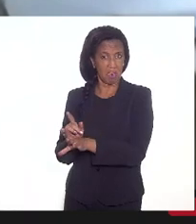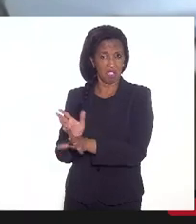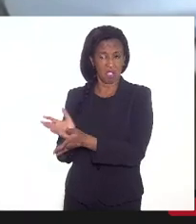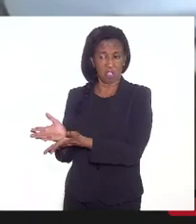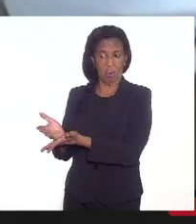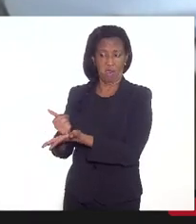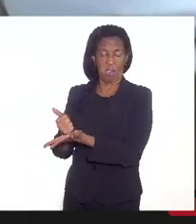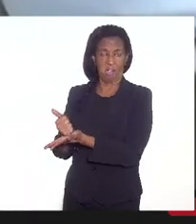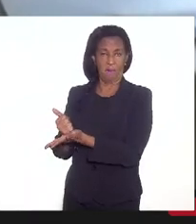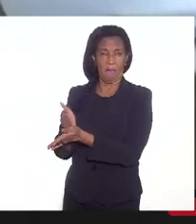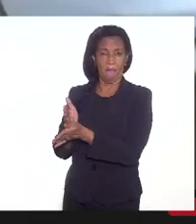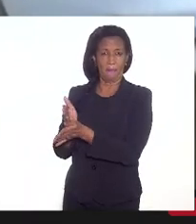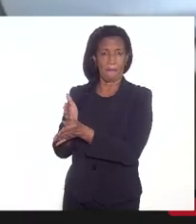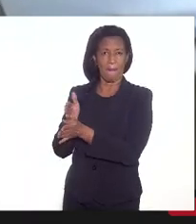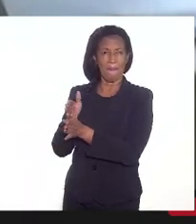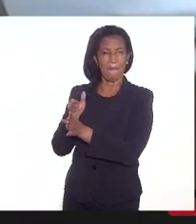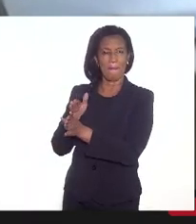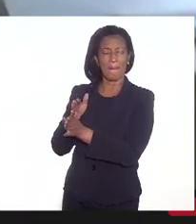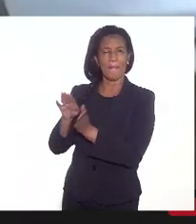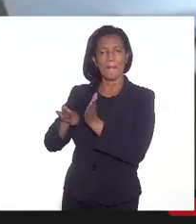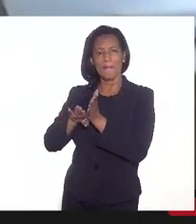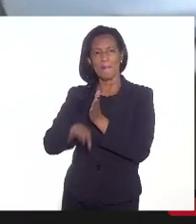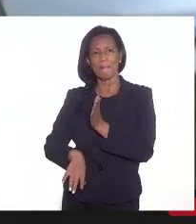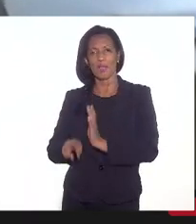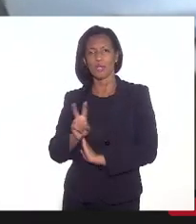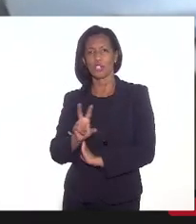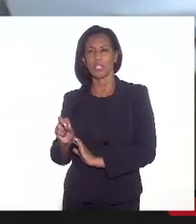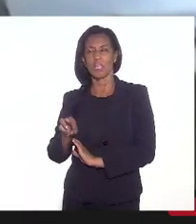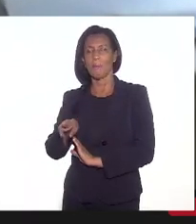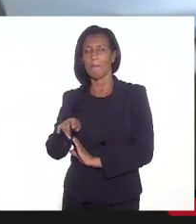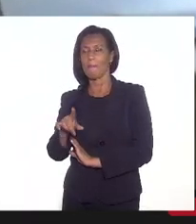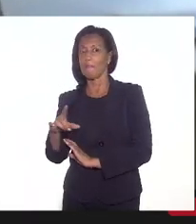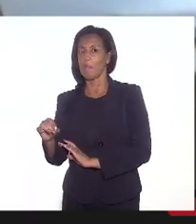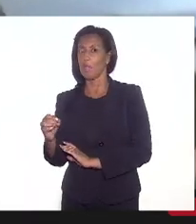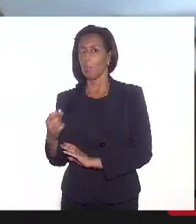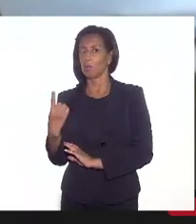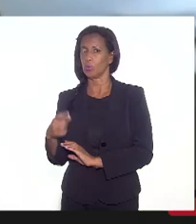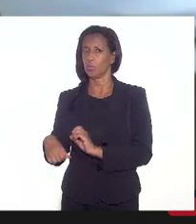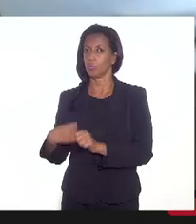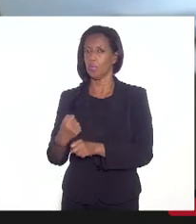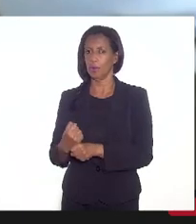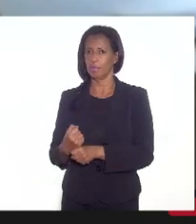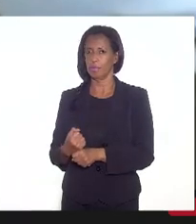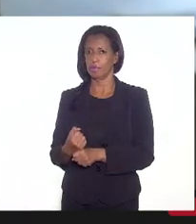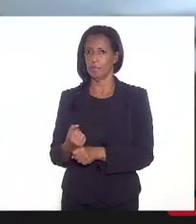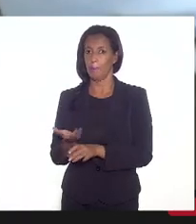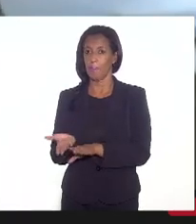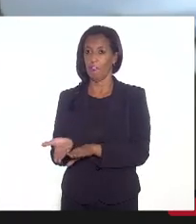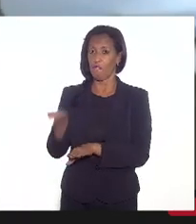arrecadar menos de 500 milhões por ano. Então, a gente tem que pensar fora dessa caixinha.